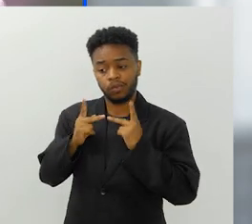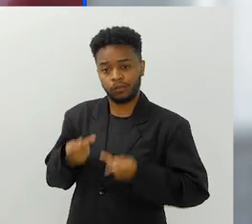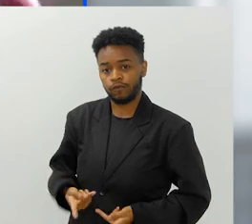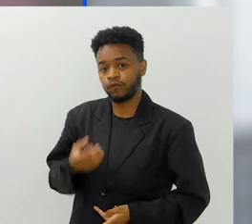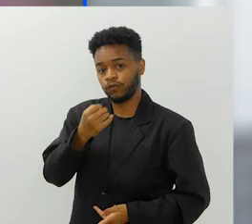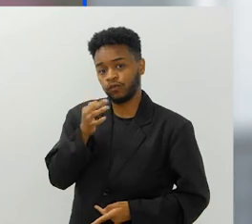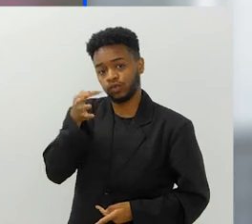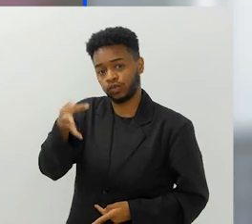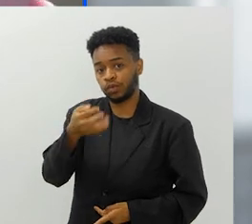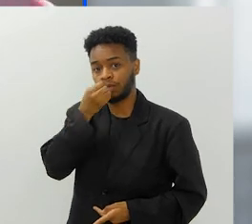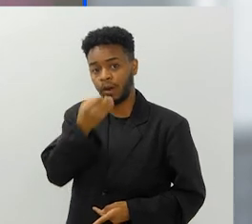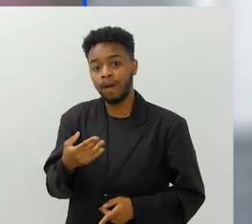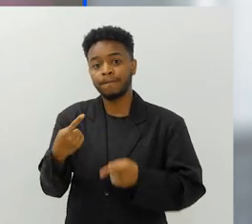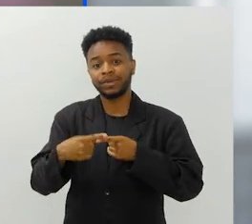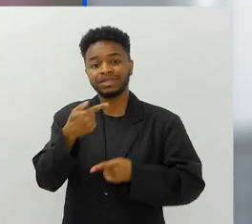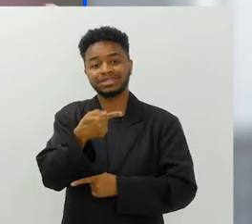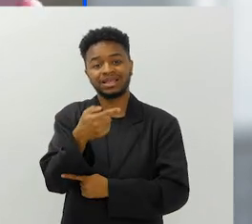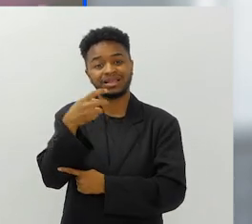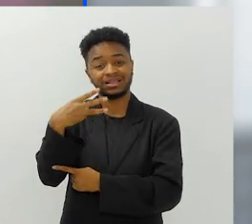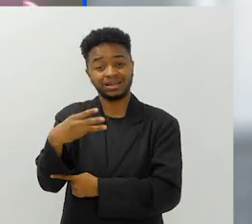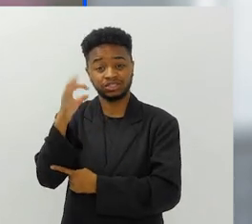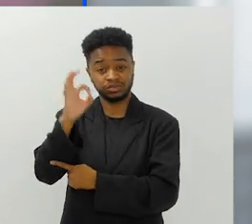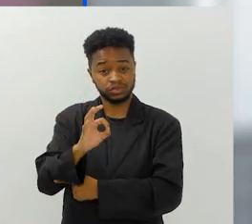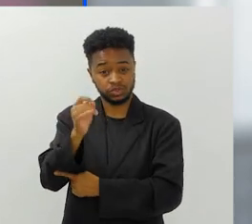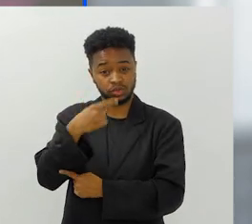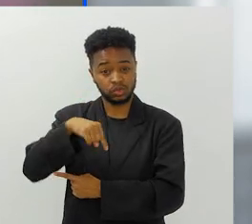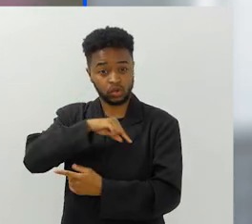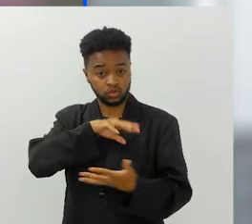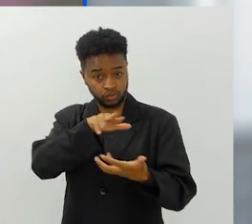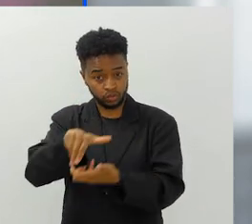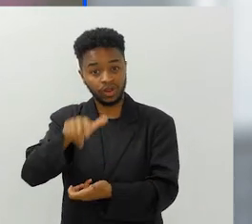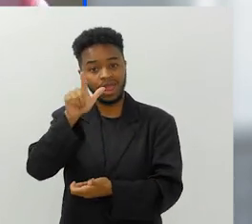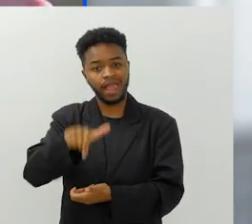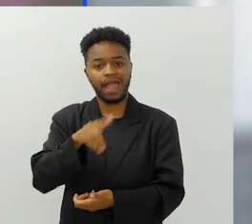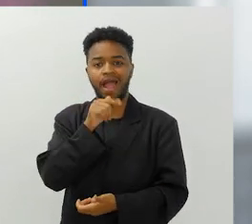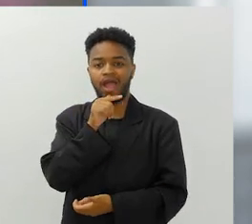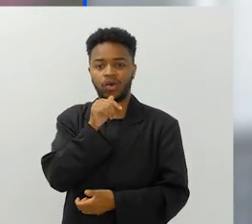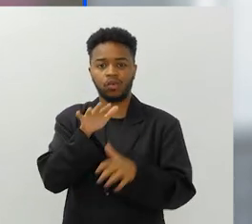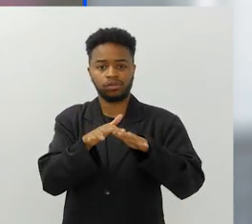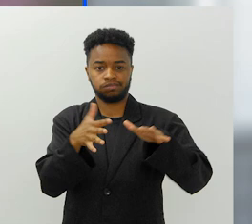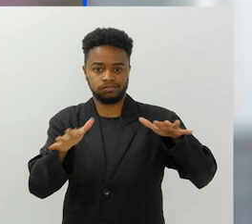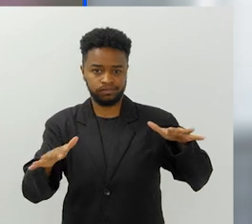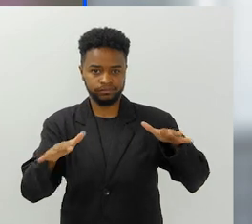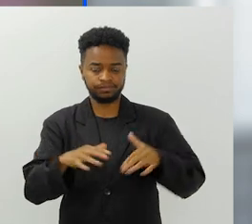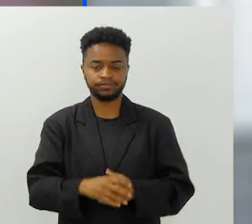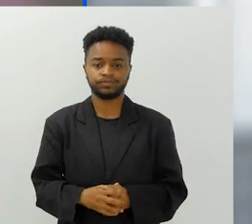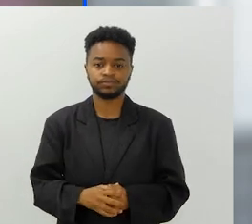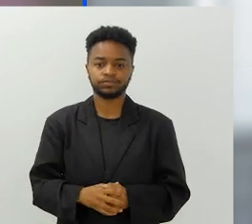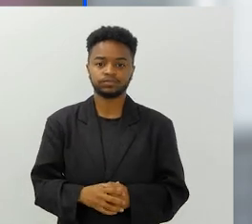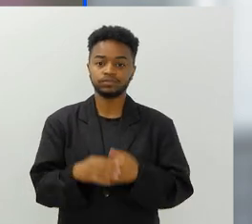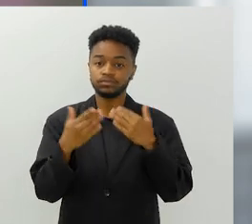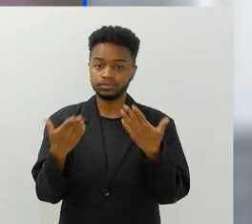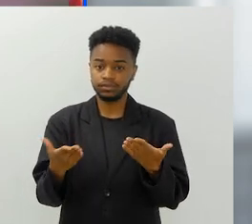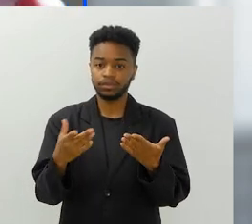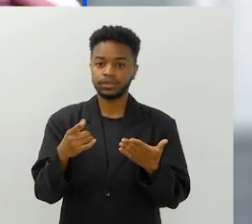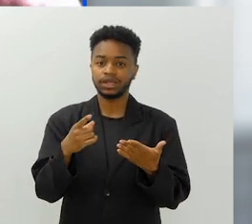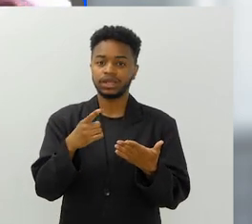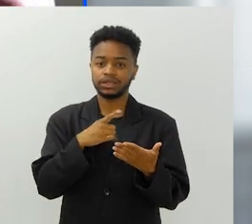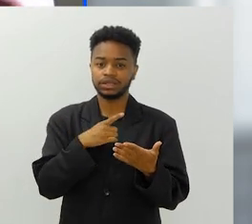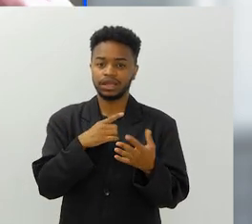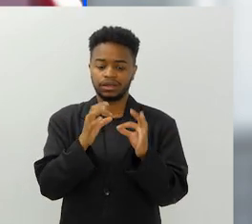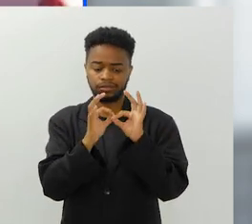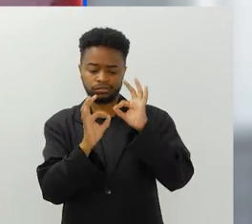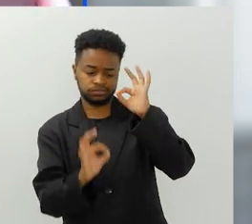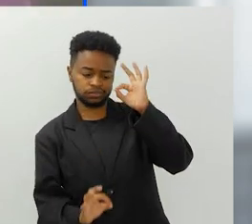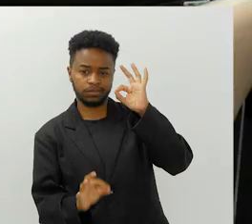73% do nosso planeta são oceanos e mares, né? Eles têm